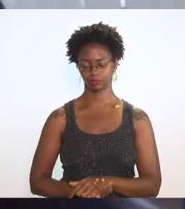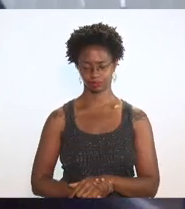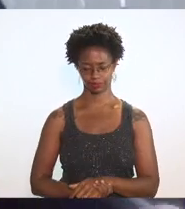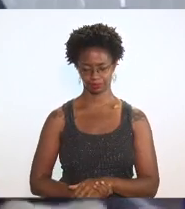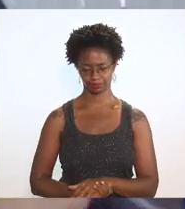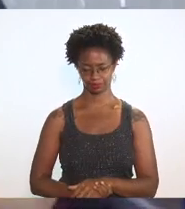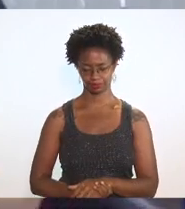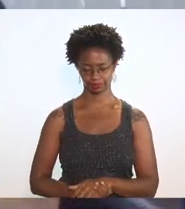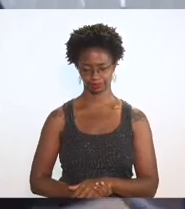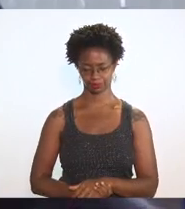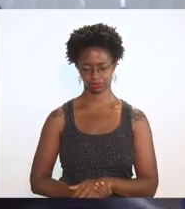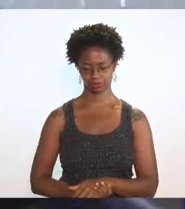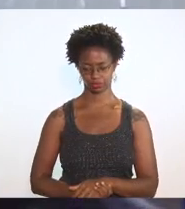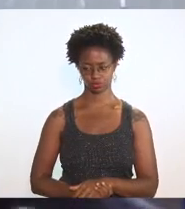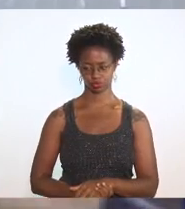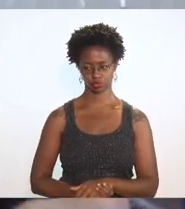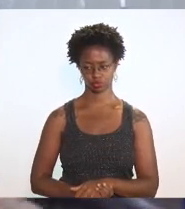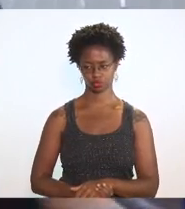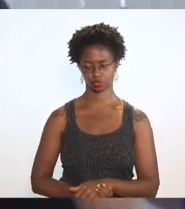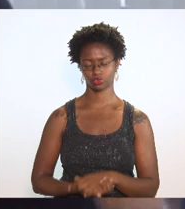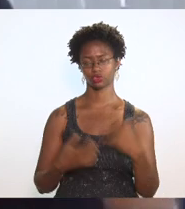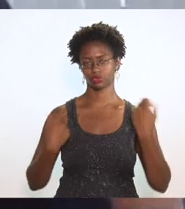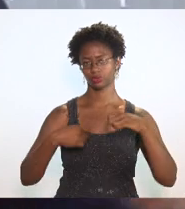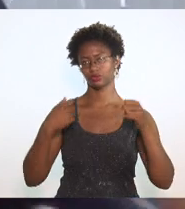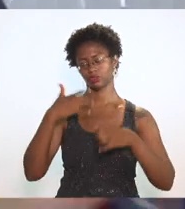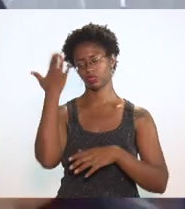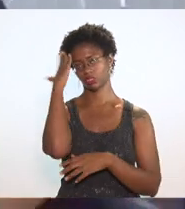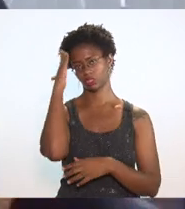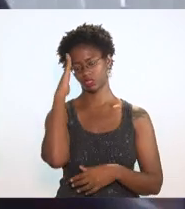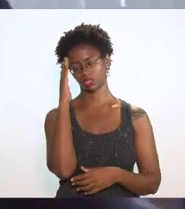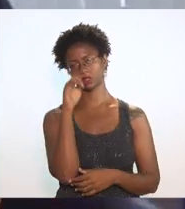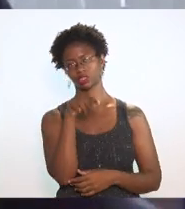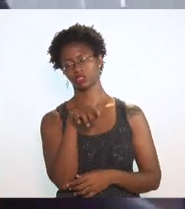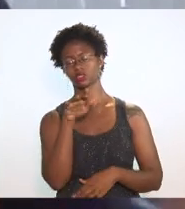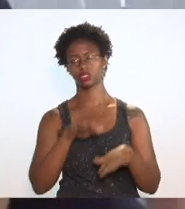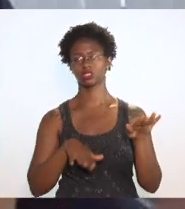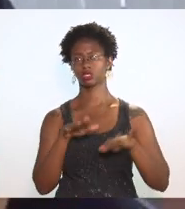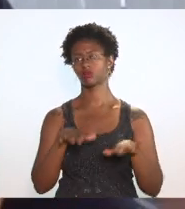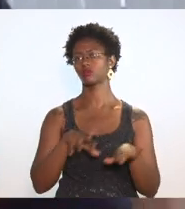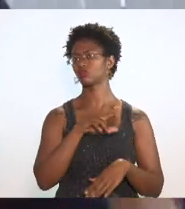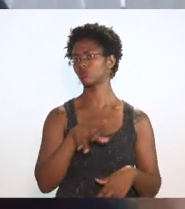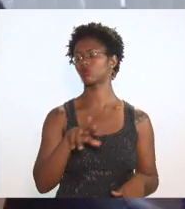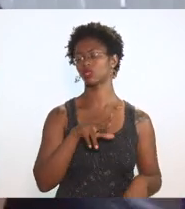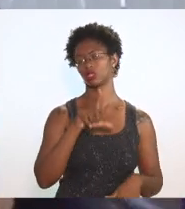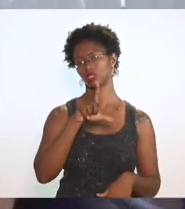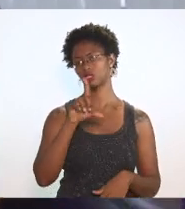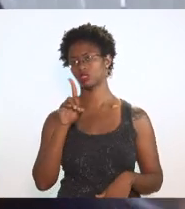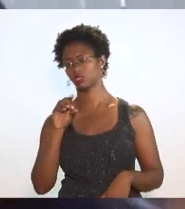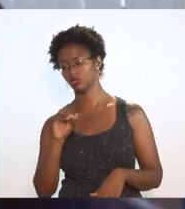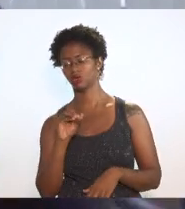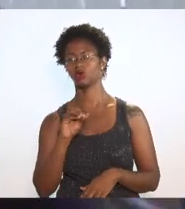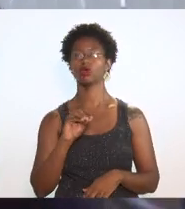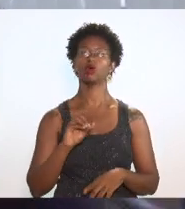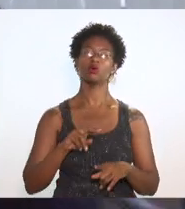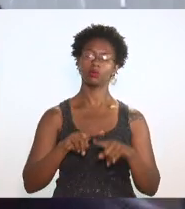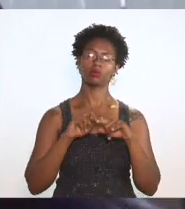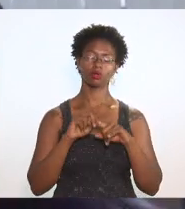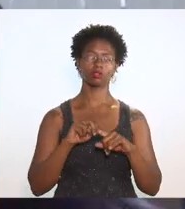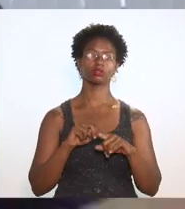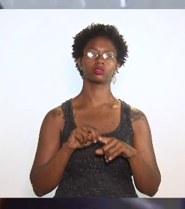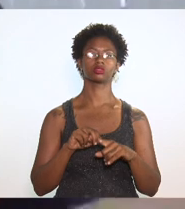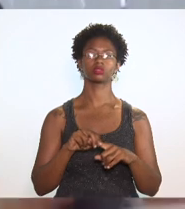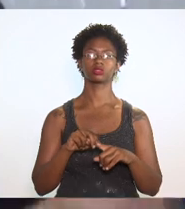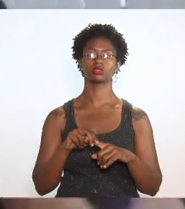ter essa consciência e talvez não na LDO por conta de ainda não